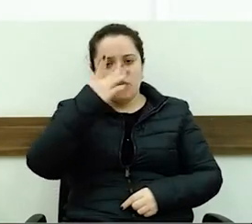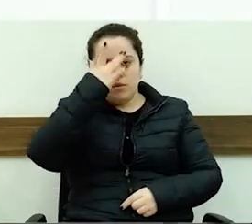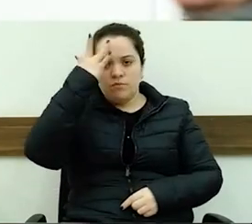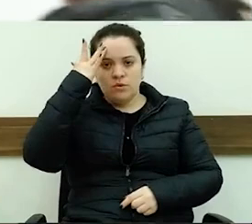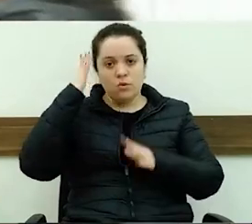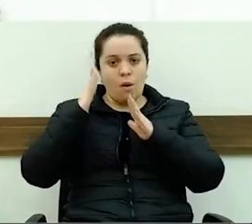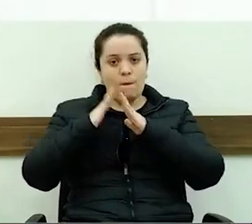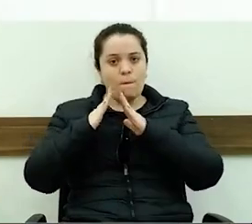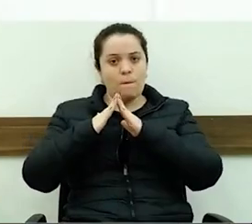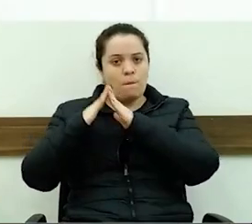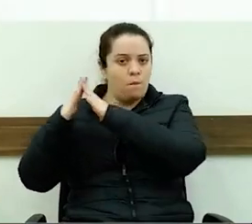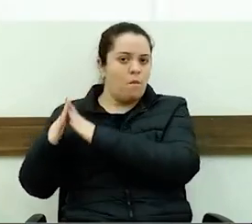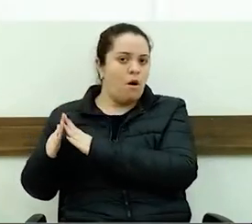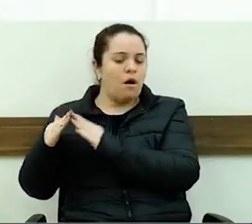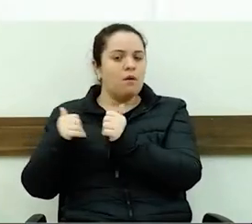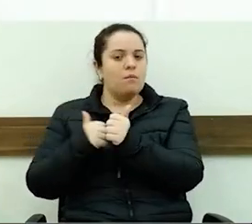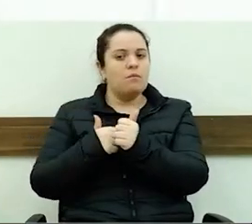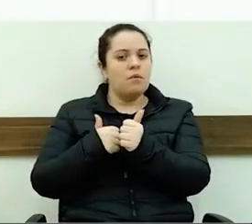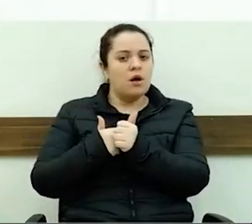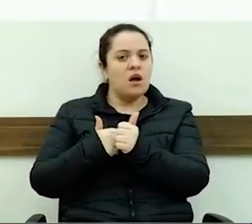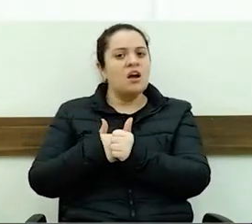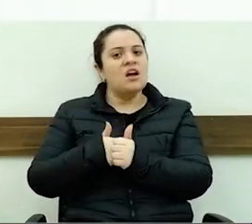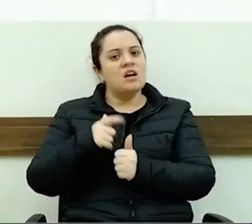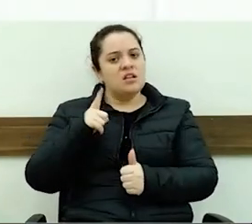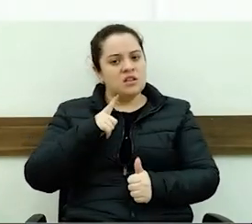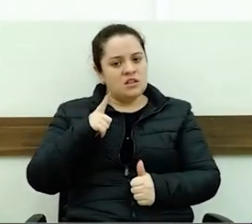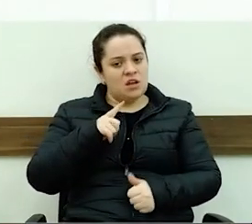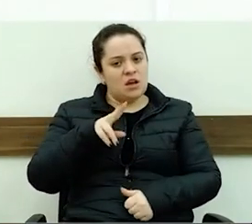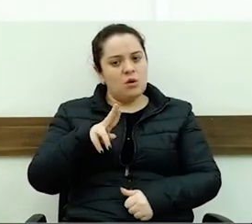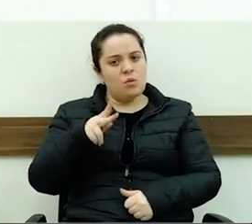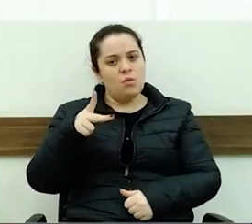distrito que estiveram na UPA, se eu não me engano,